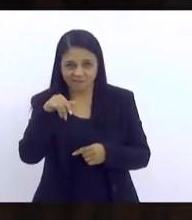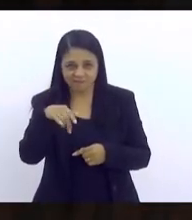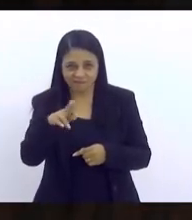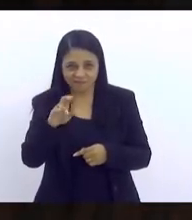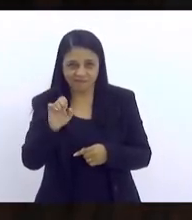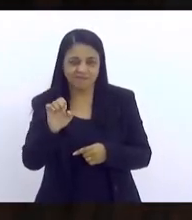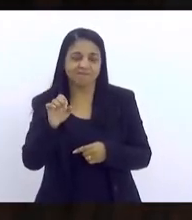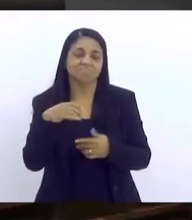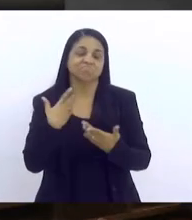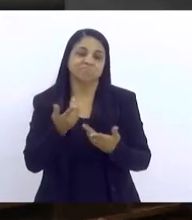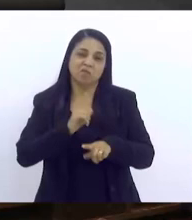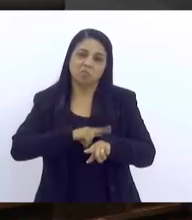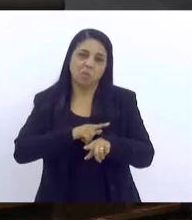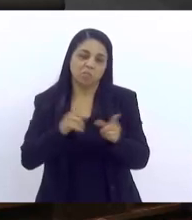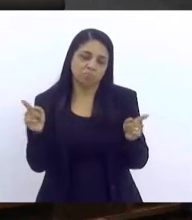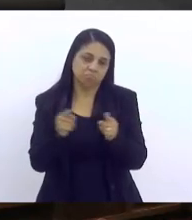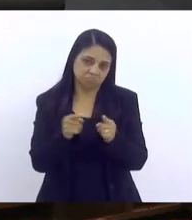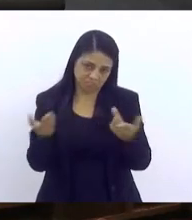muito mais tempo.